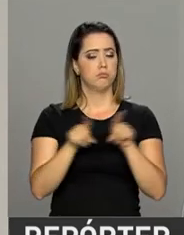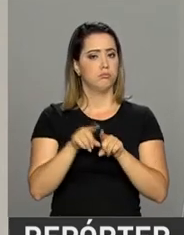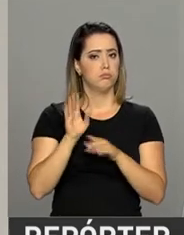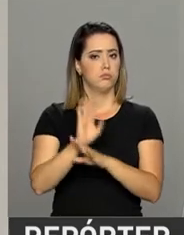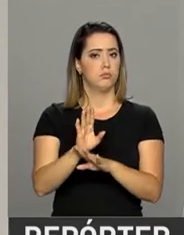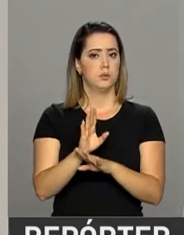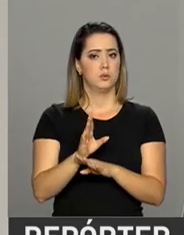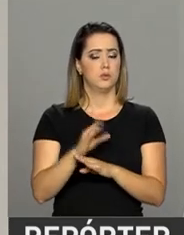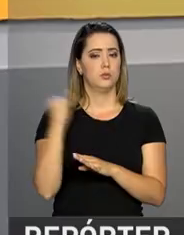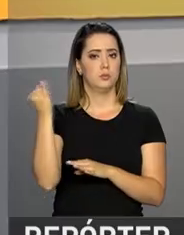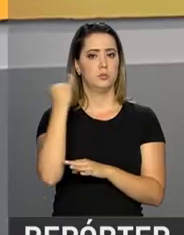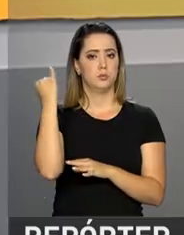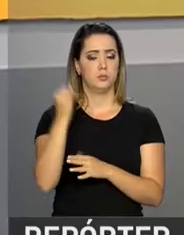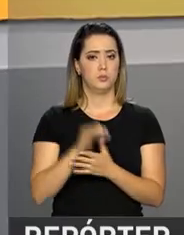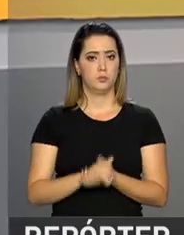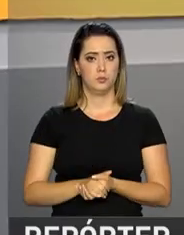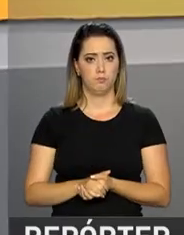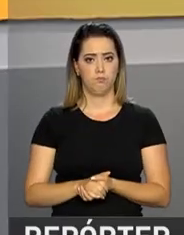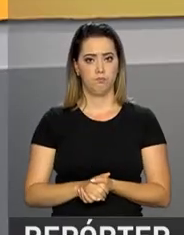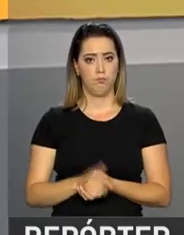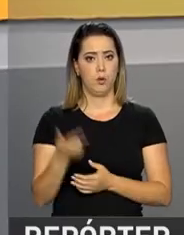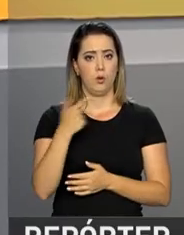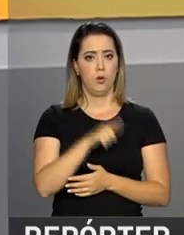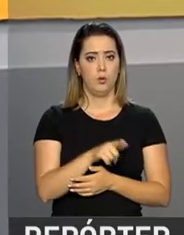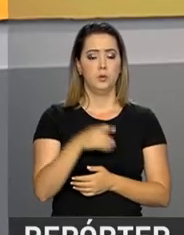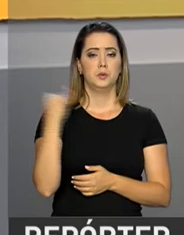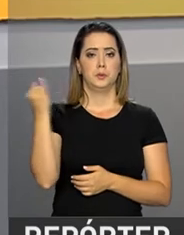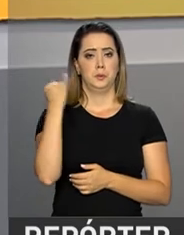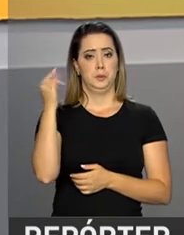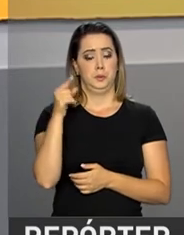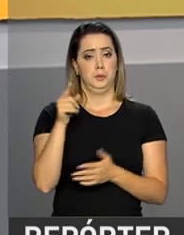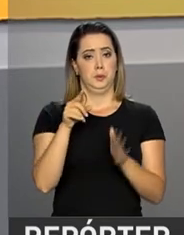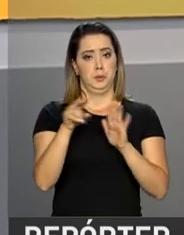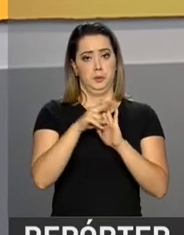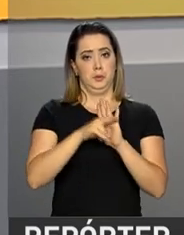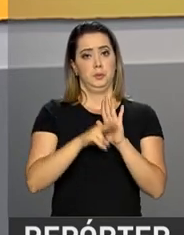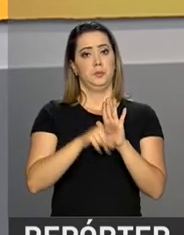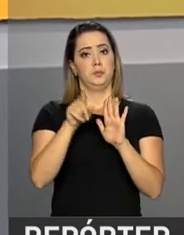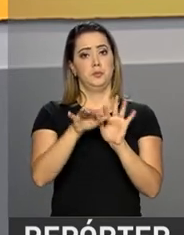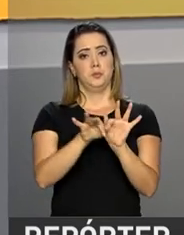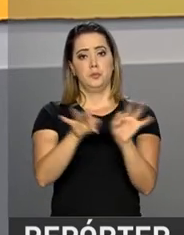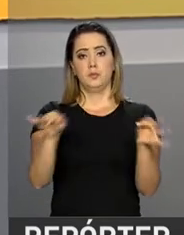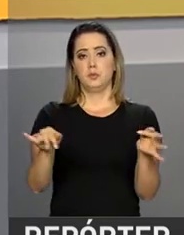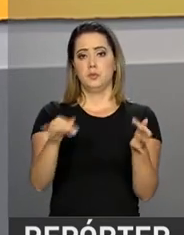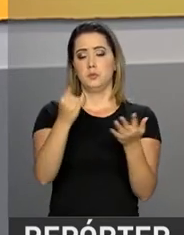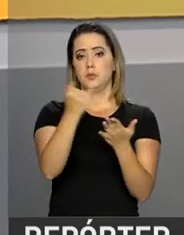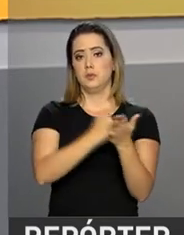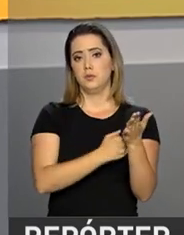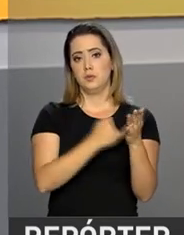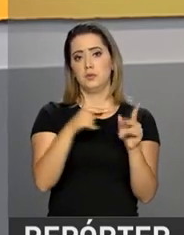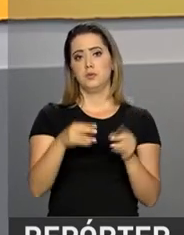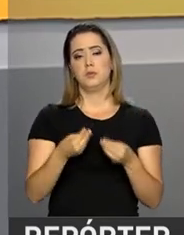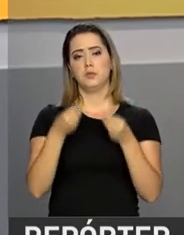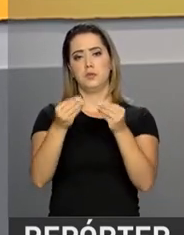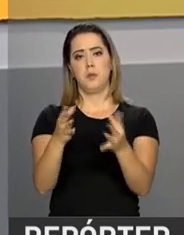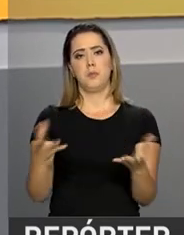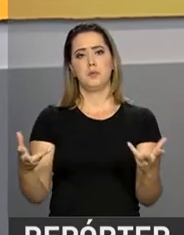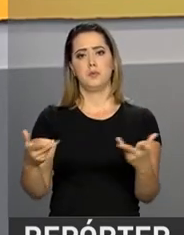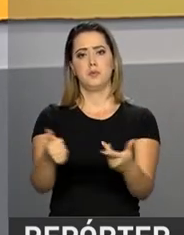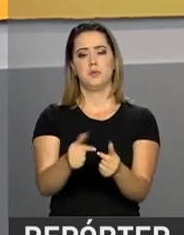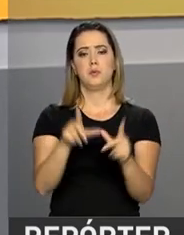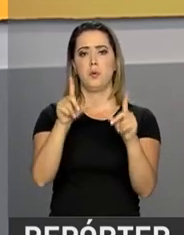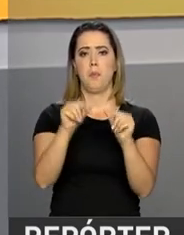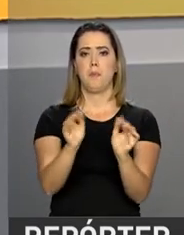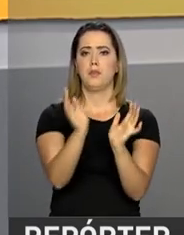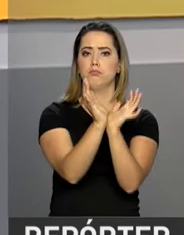ajudar muitíssimo. Outra medida destacada pelo presidente é a simplificação tributária, que traz mais eficiência